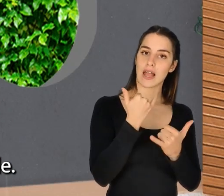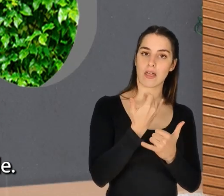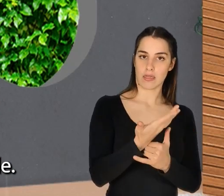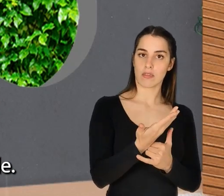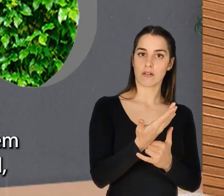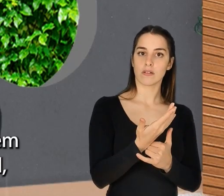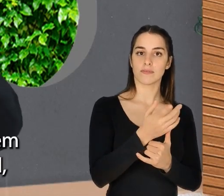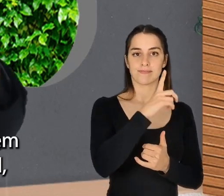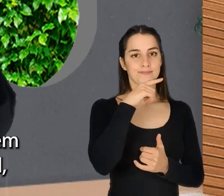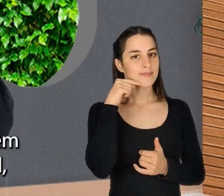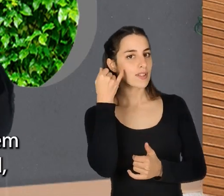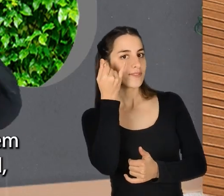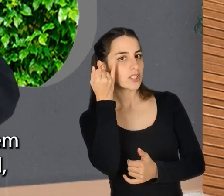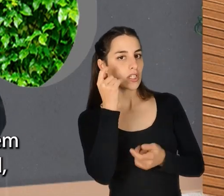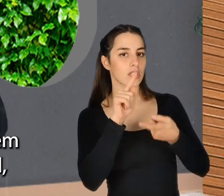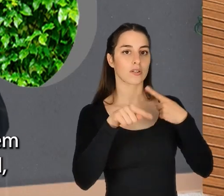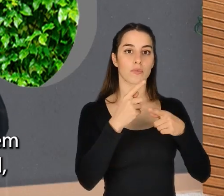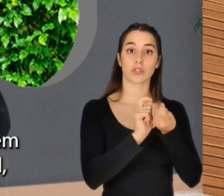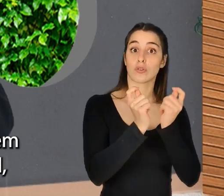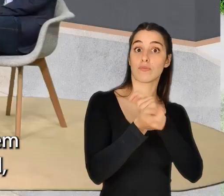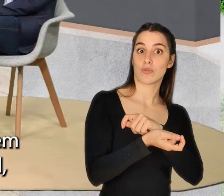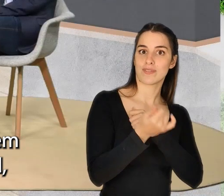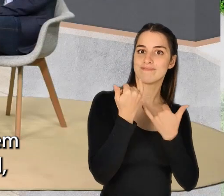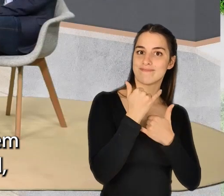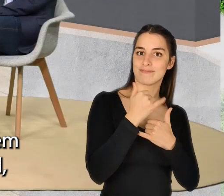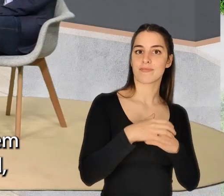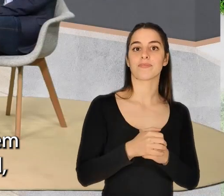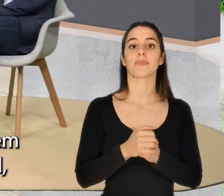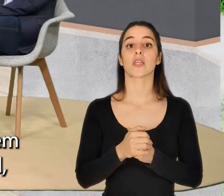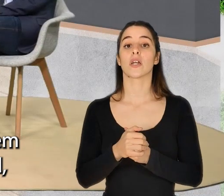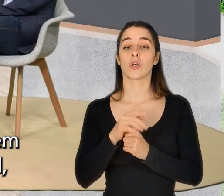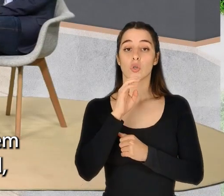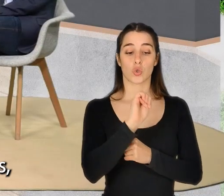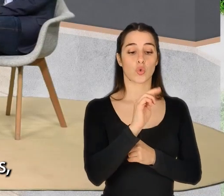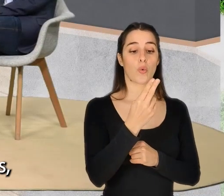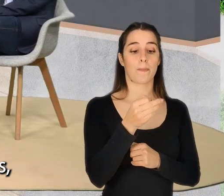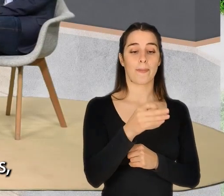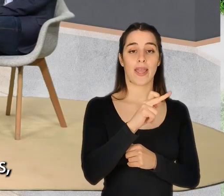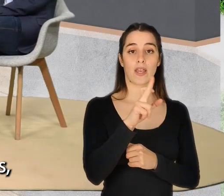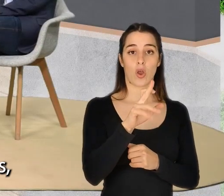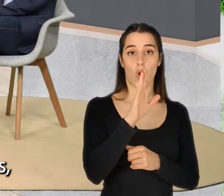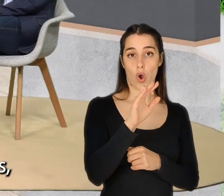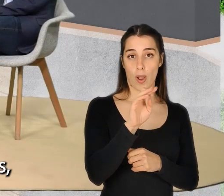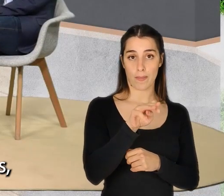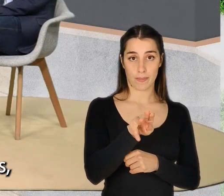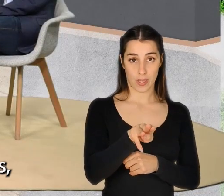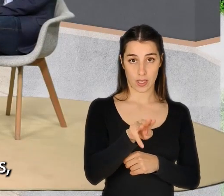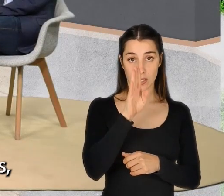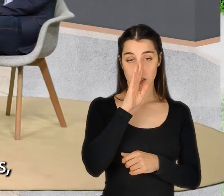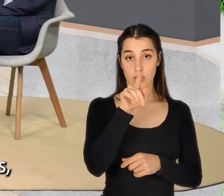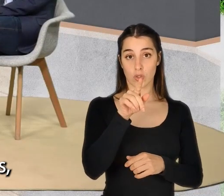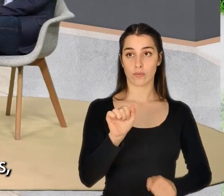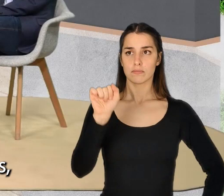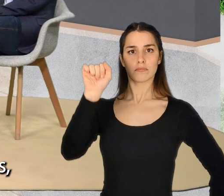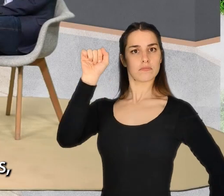felicidade. Aliás, aquela posição de super-homem foi estudada, creio que, por Harvard, que se tu te puseres na posição